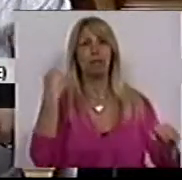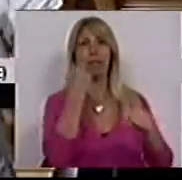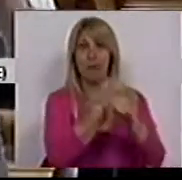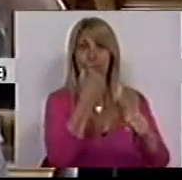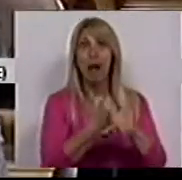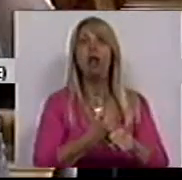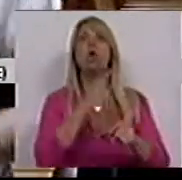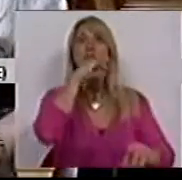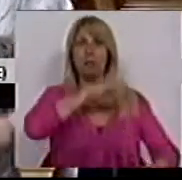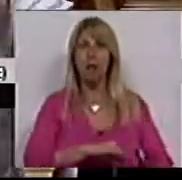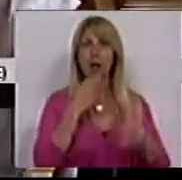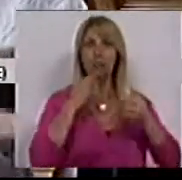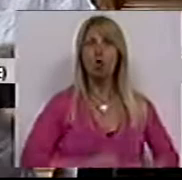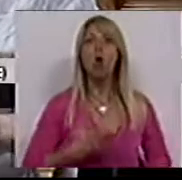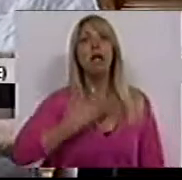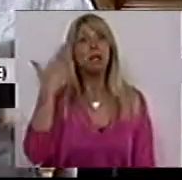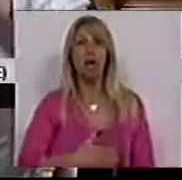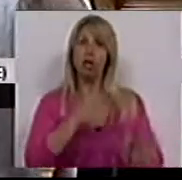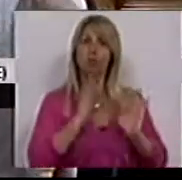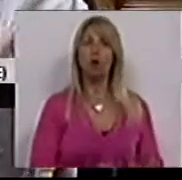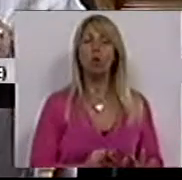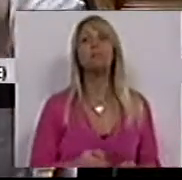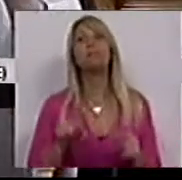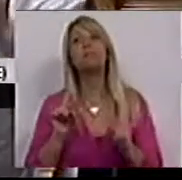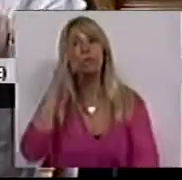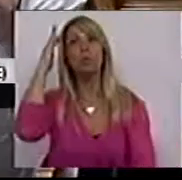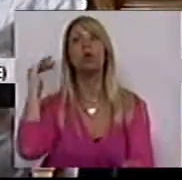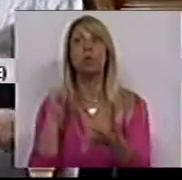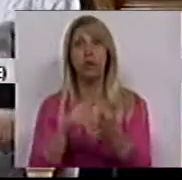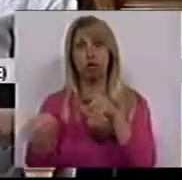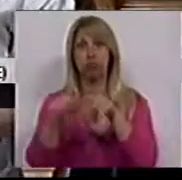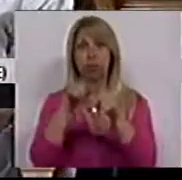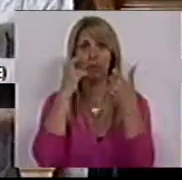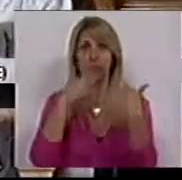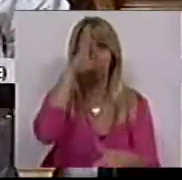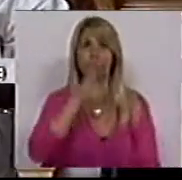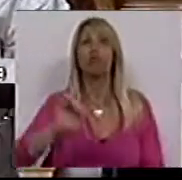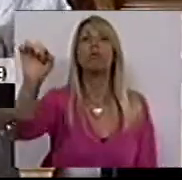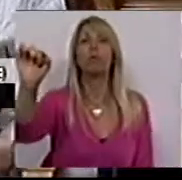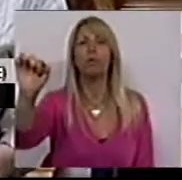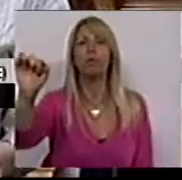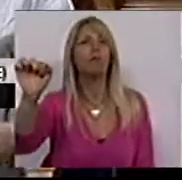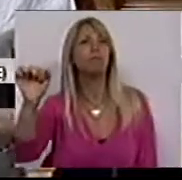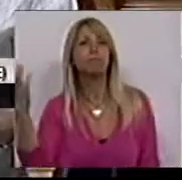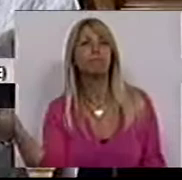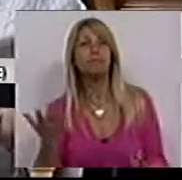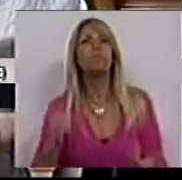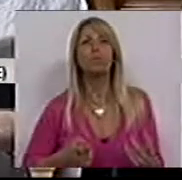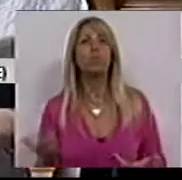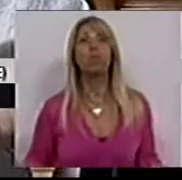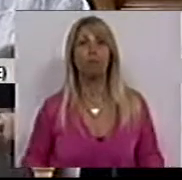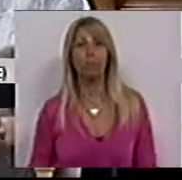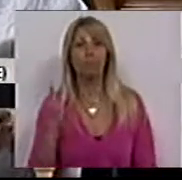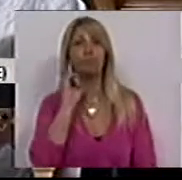direitos. Os resultados desta política, da política do seu Governo, têm sido o quê? A